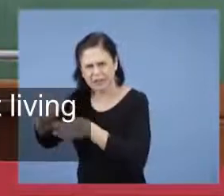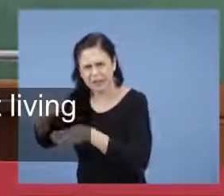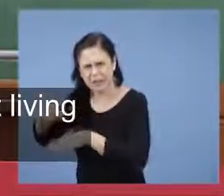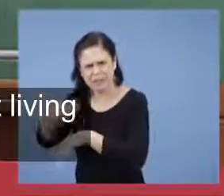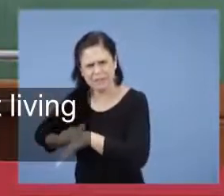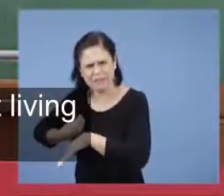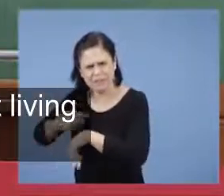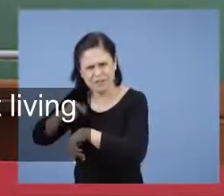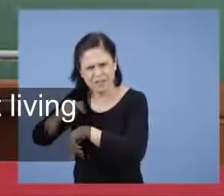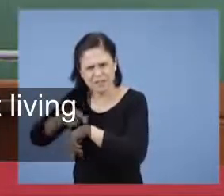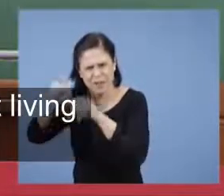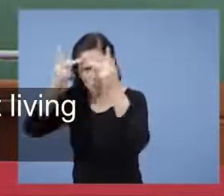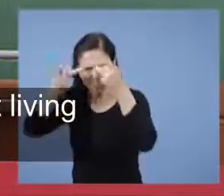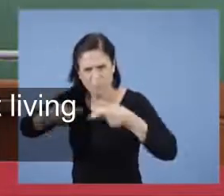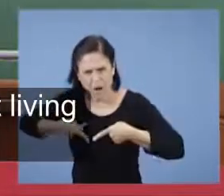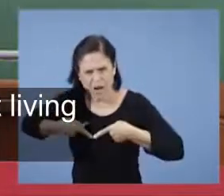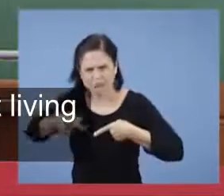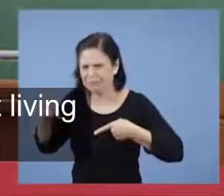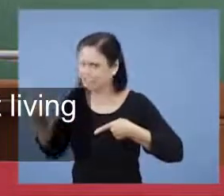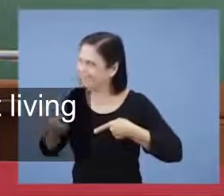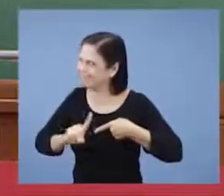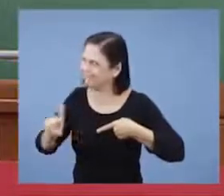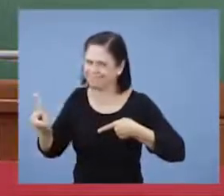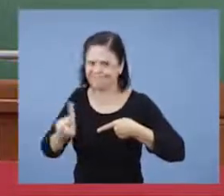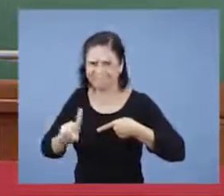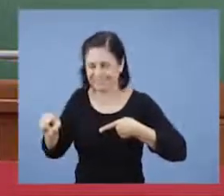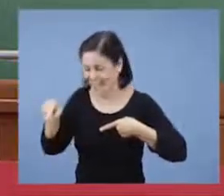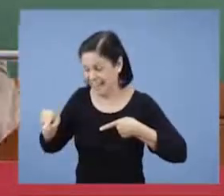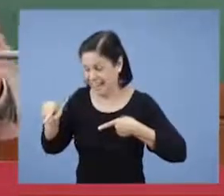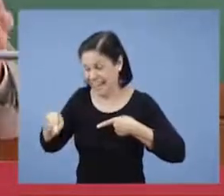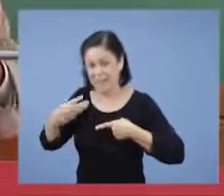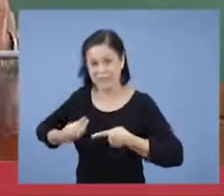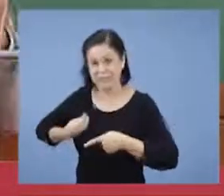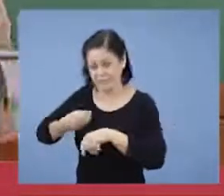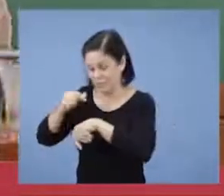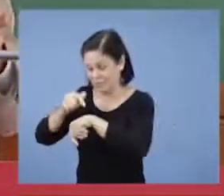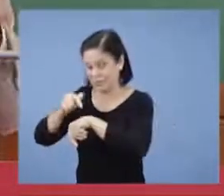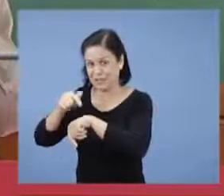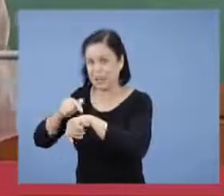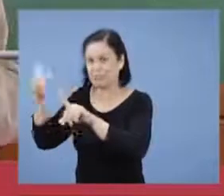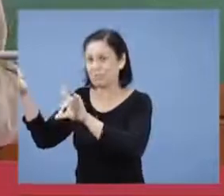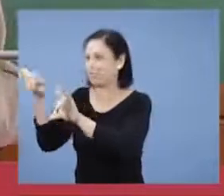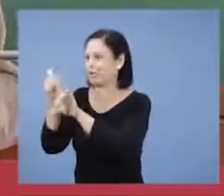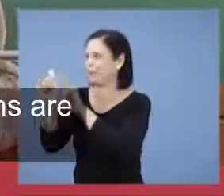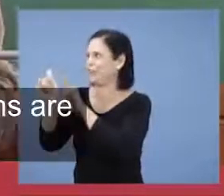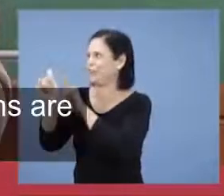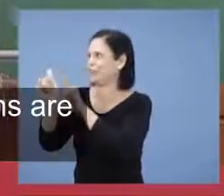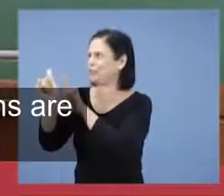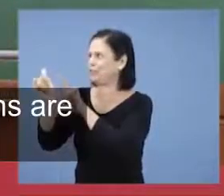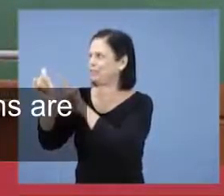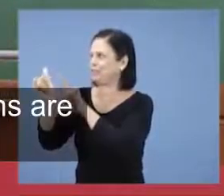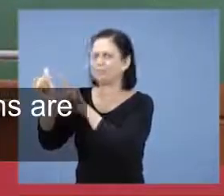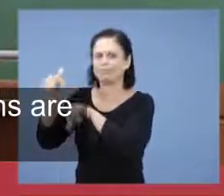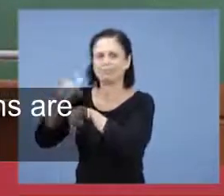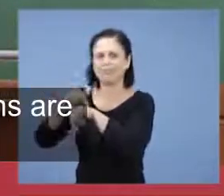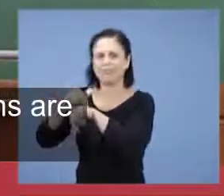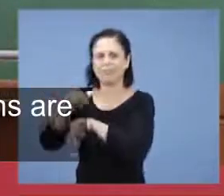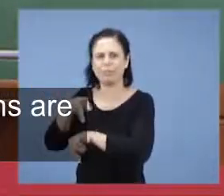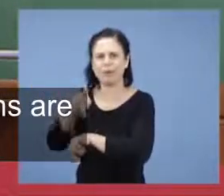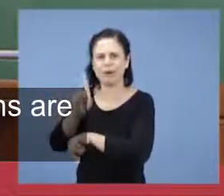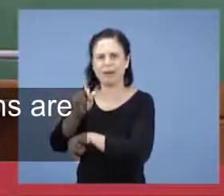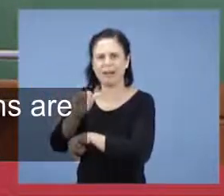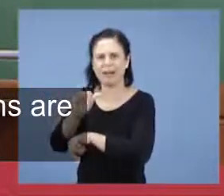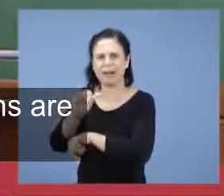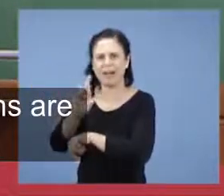o Cronos. Dois mil anos. Não, ela não está vivendo disso. Ela está vivendo, de um tempo profético. Que é chamado, o Kairos.